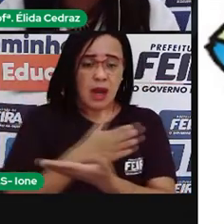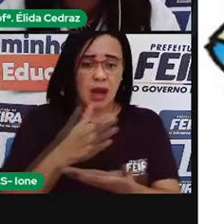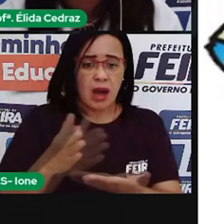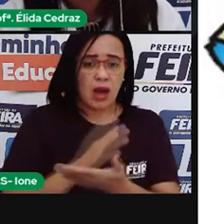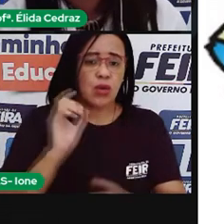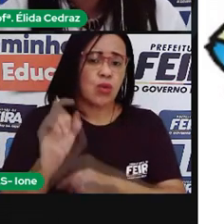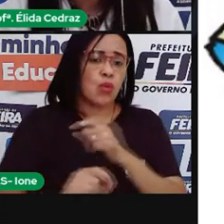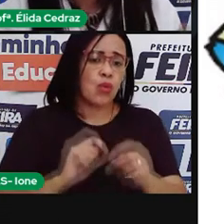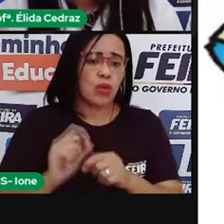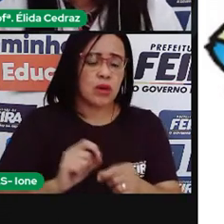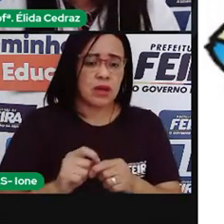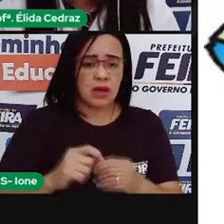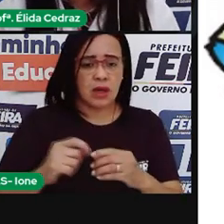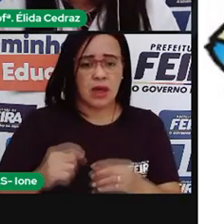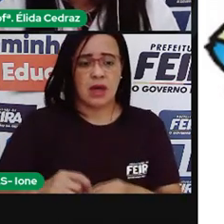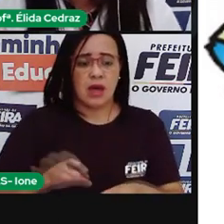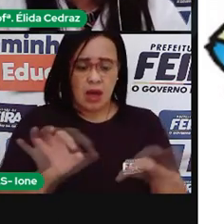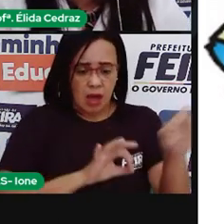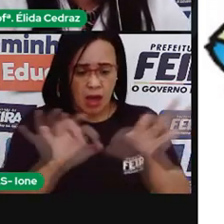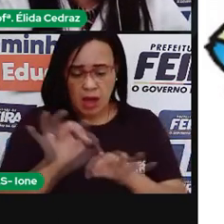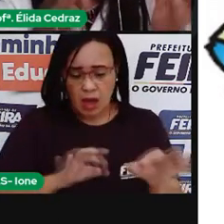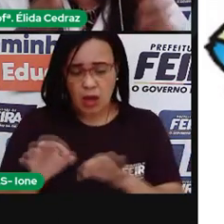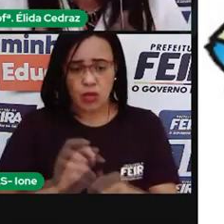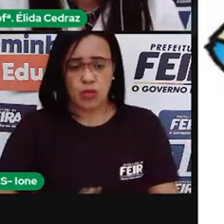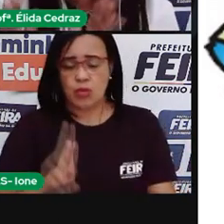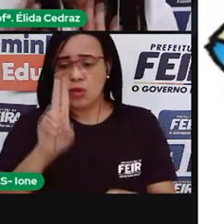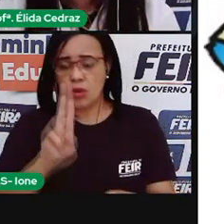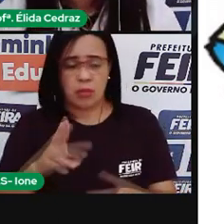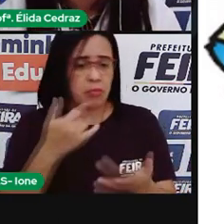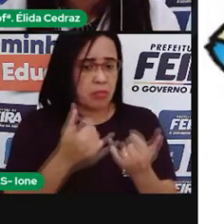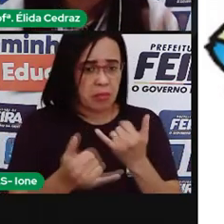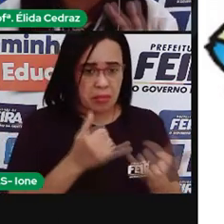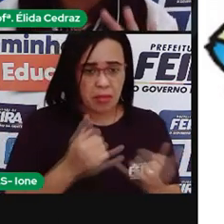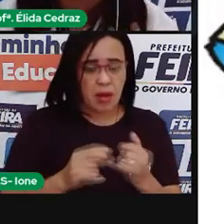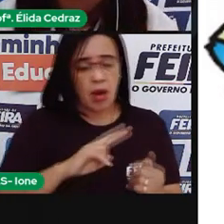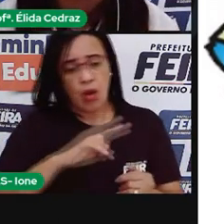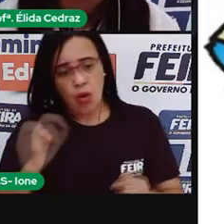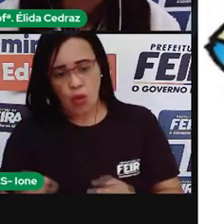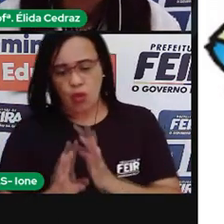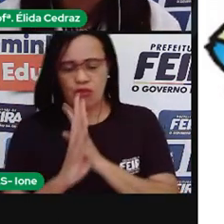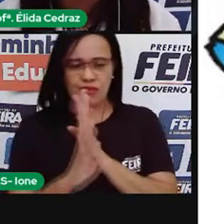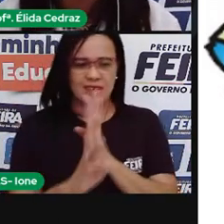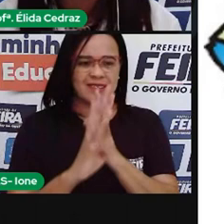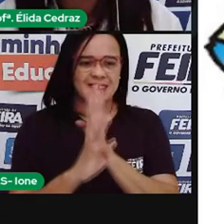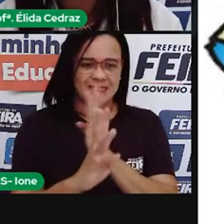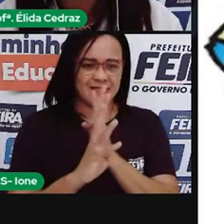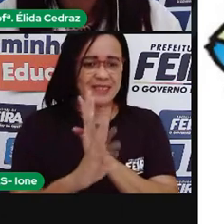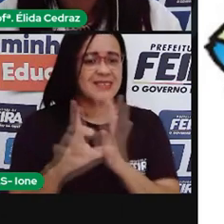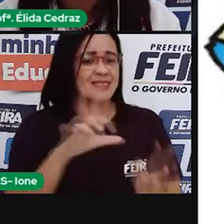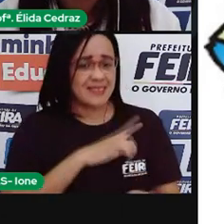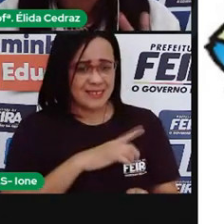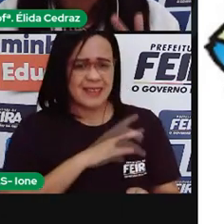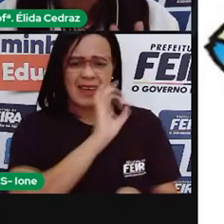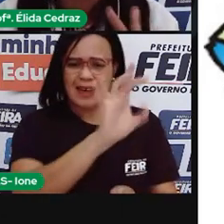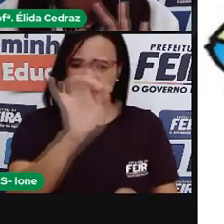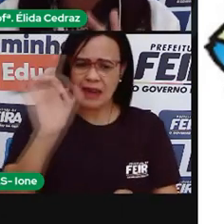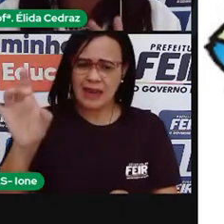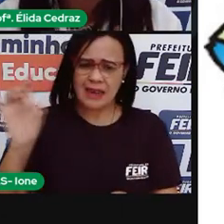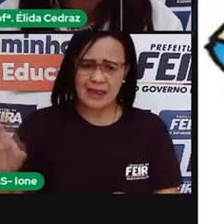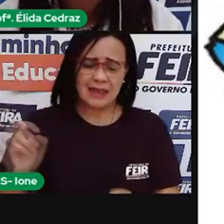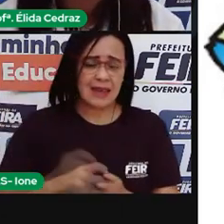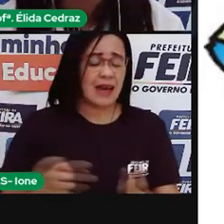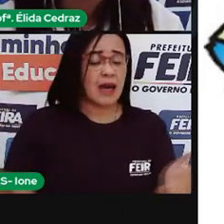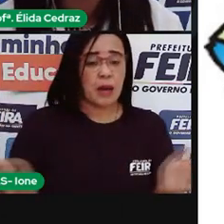círculo, ou como se fossem as ruas mesmas, todas enfileiradas. Cada nação indígena possui